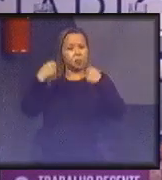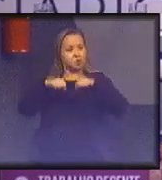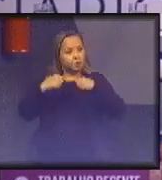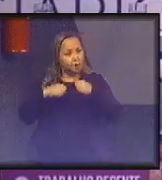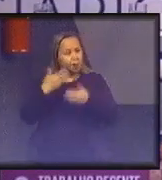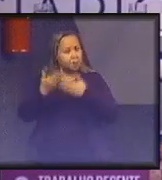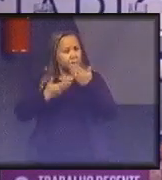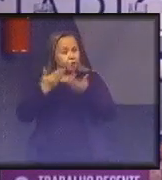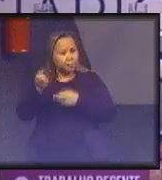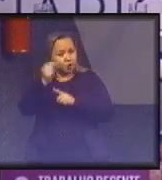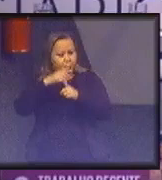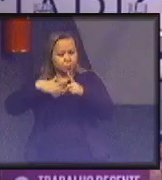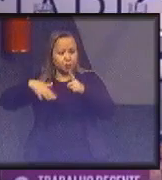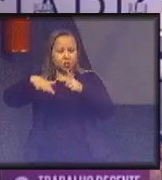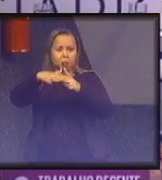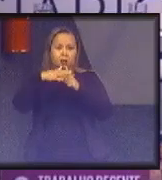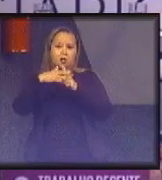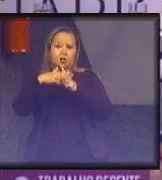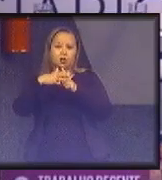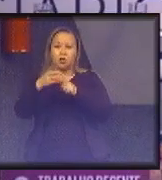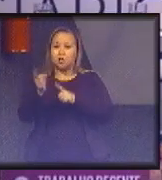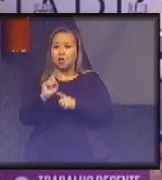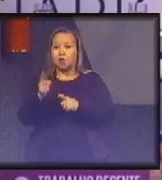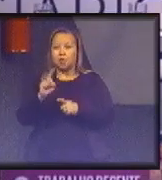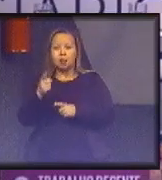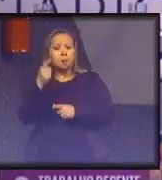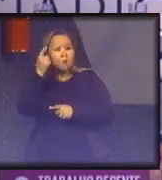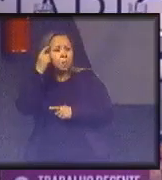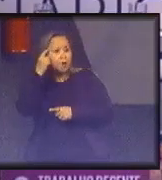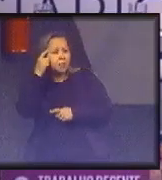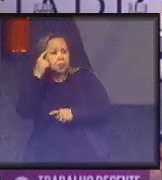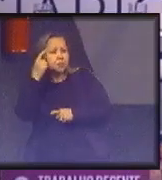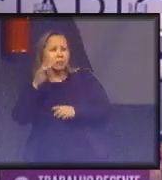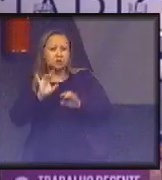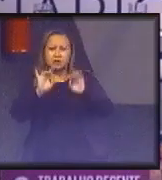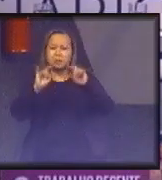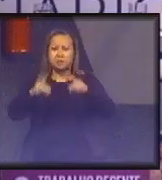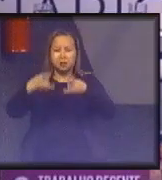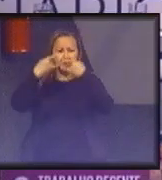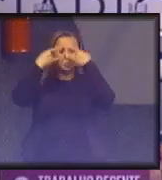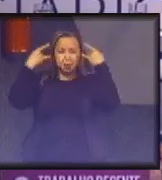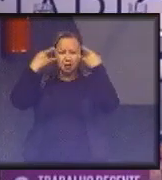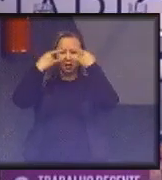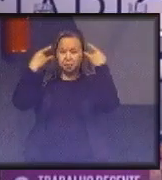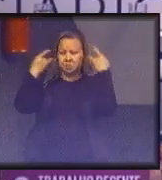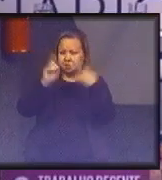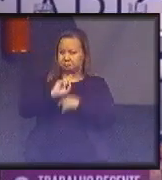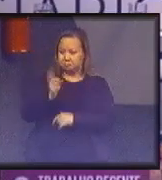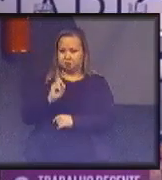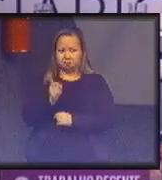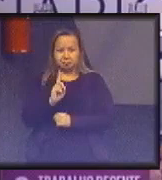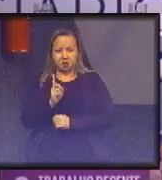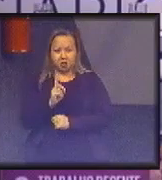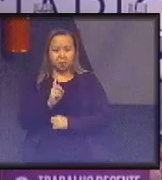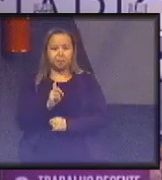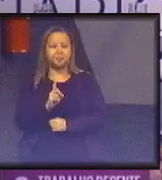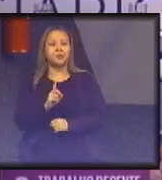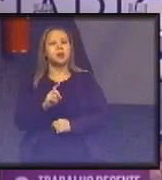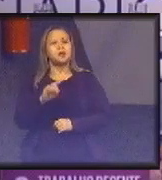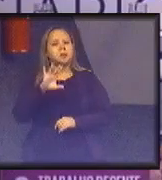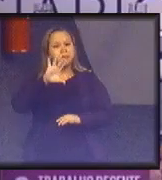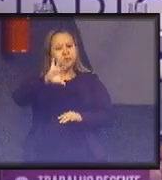nossa sociedade, mas não pensando apenas em produzir cada vez mais, em consumir cada vez mais. A gente pode ver formas